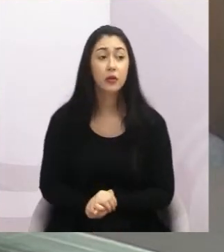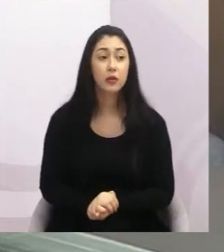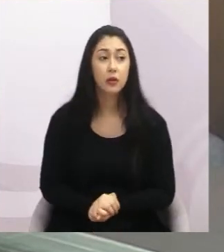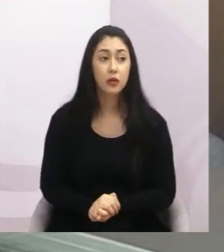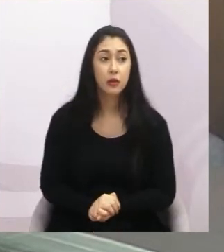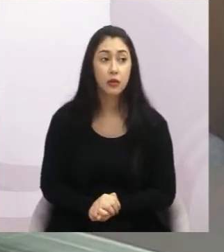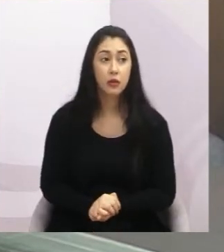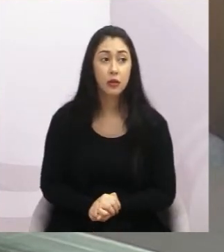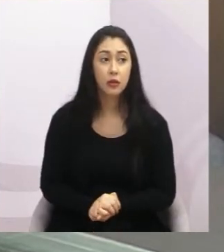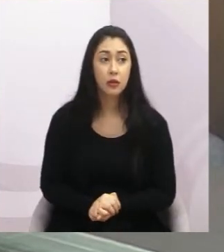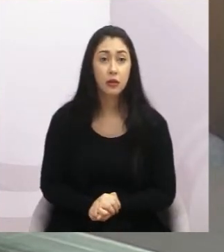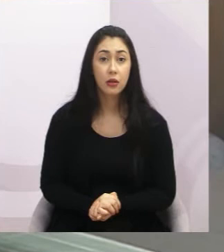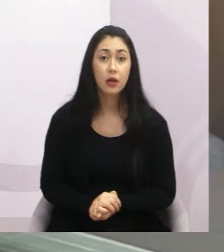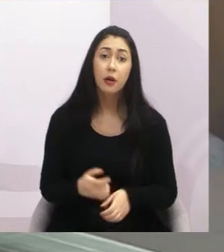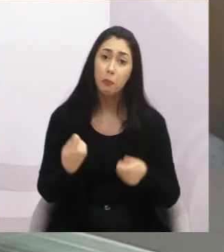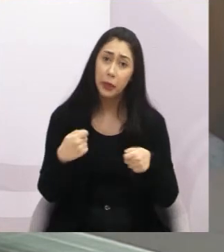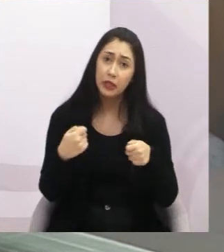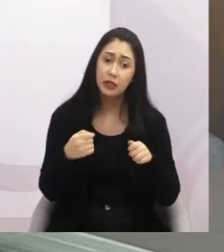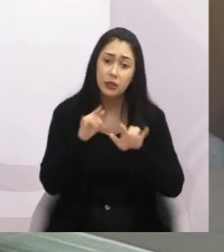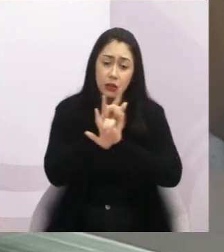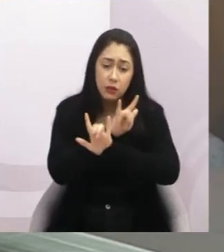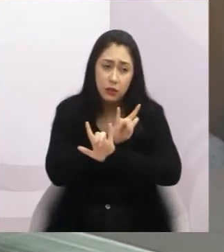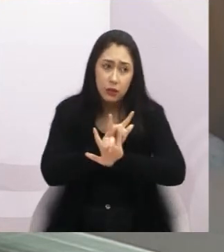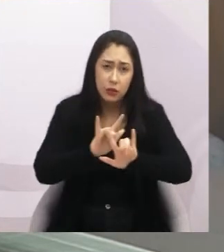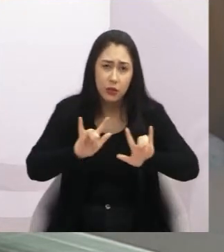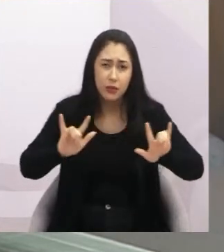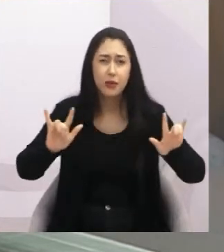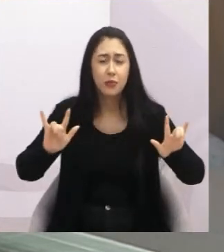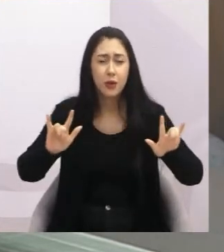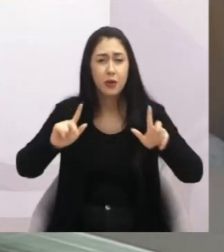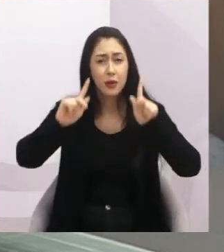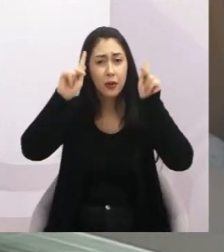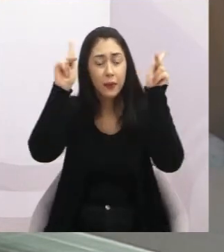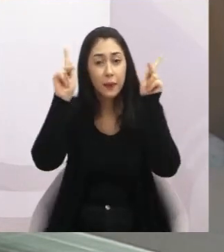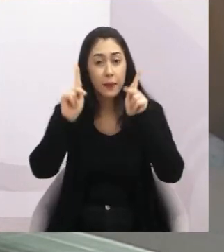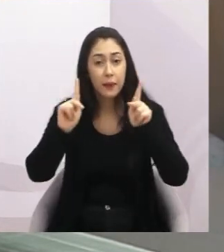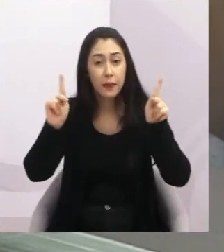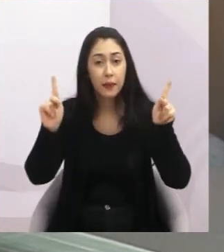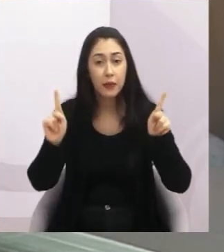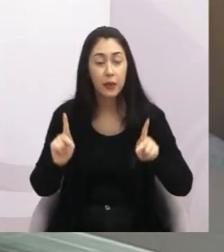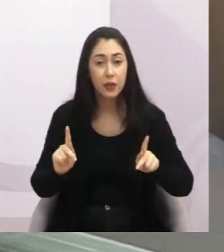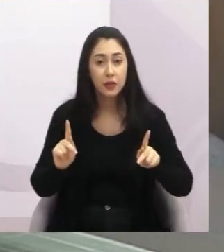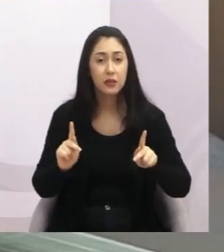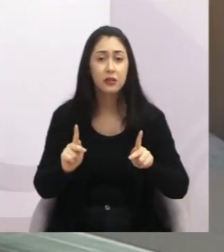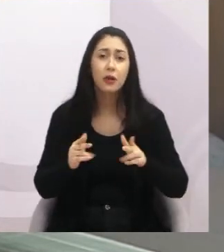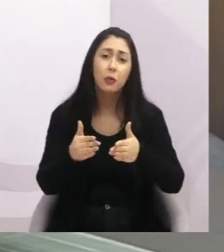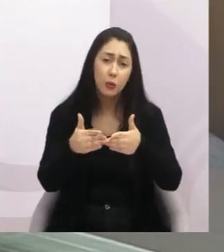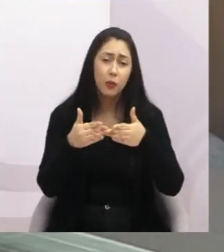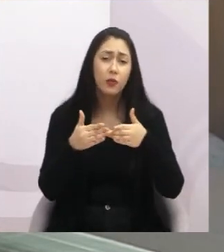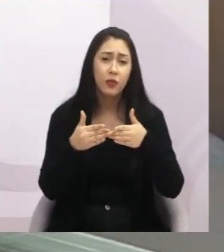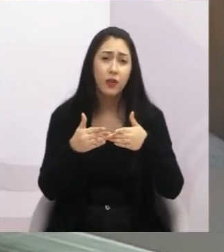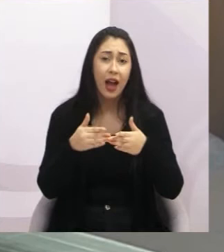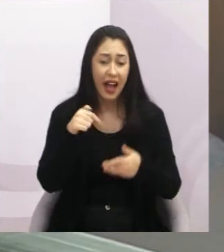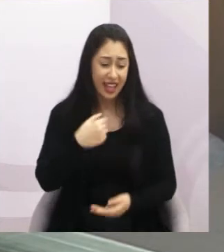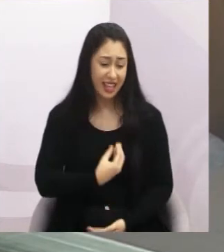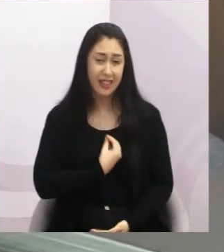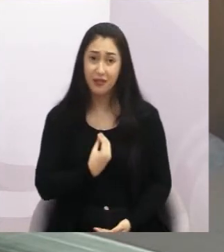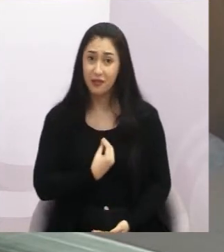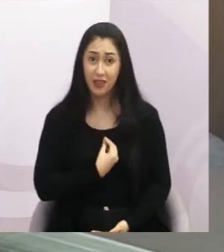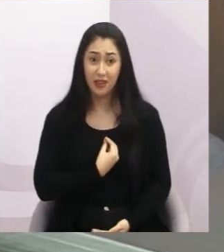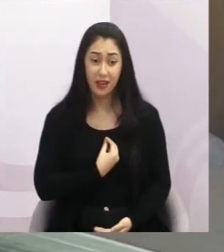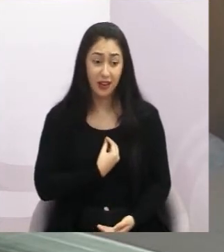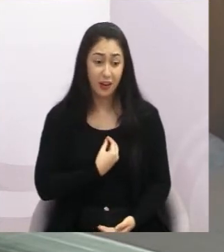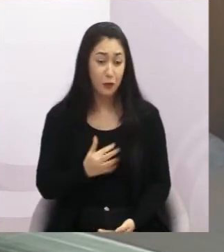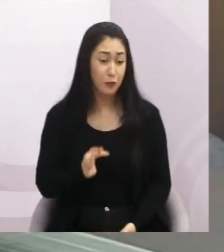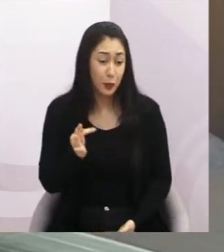para que leve o amor, para que leve a paz. Por favor, dessa vida a gente não leva nada,